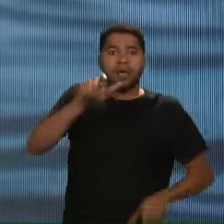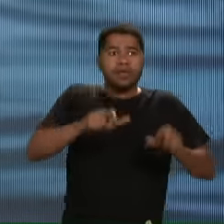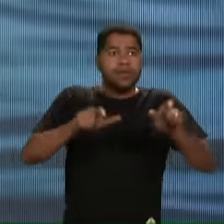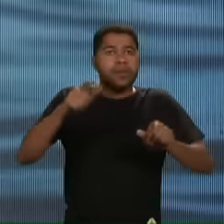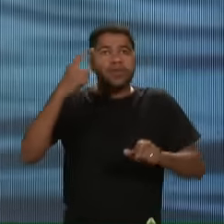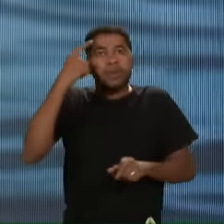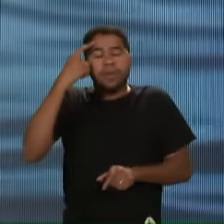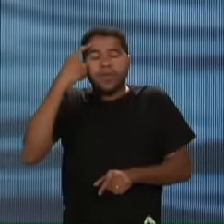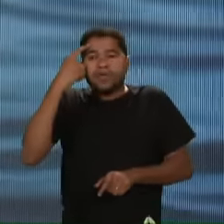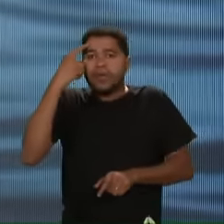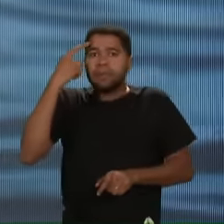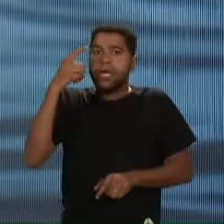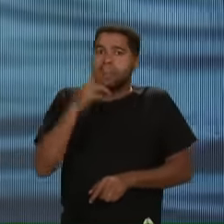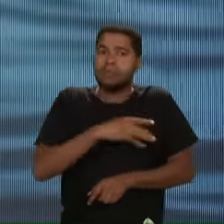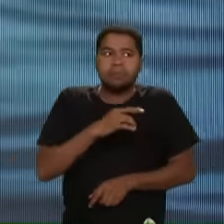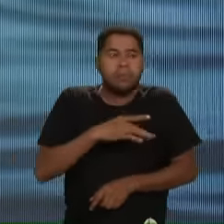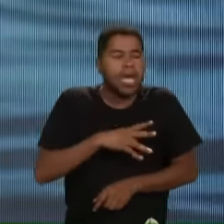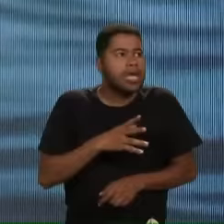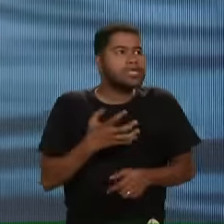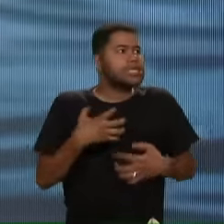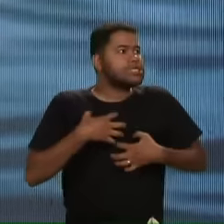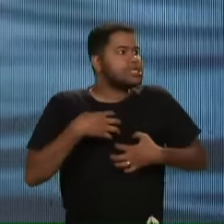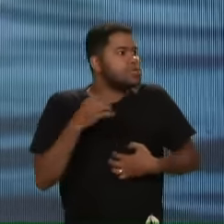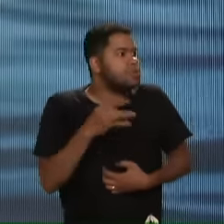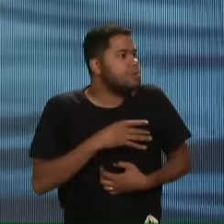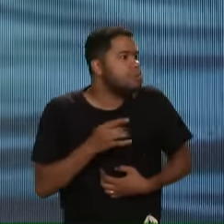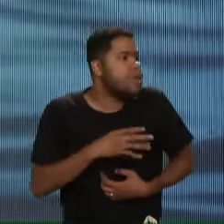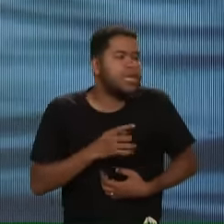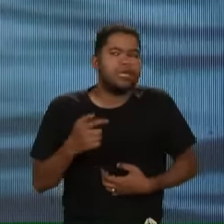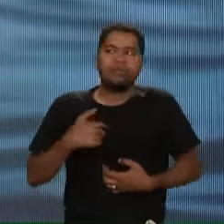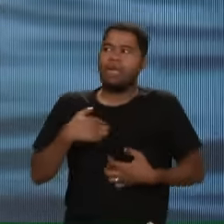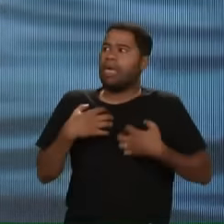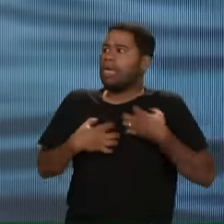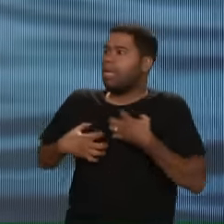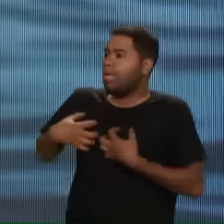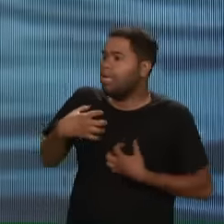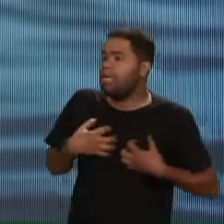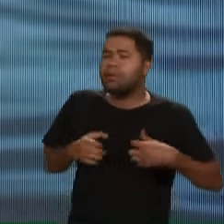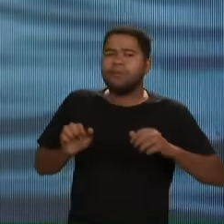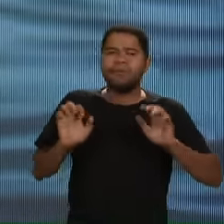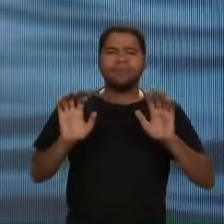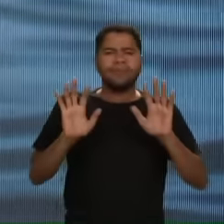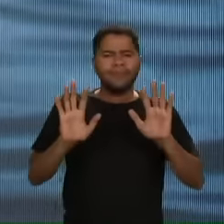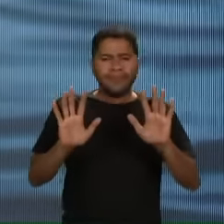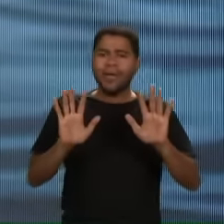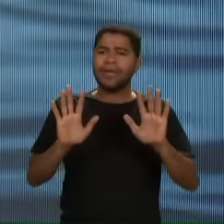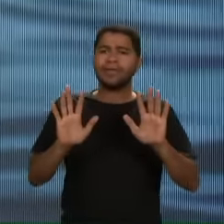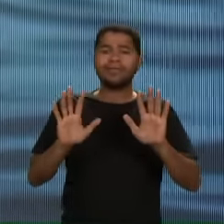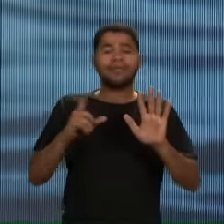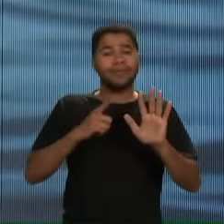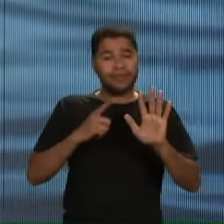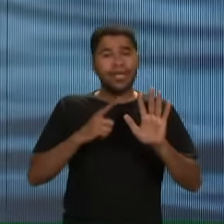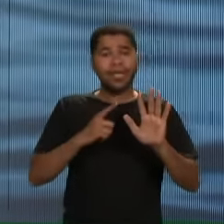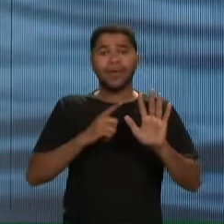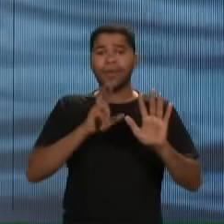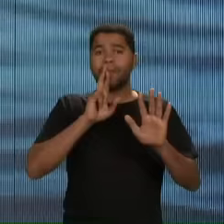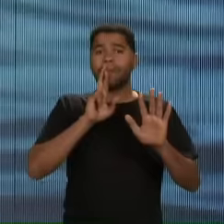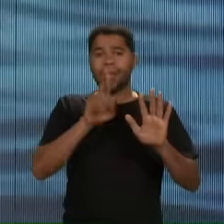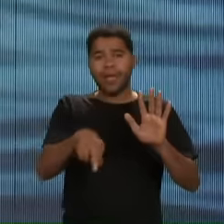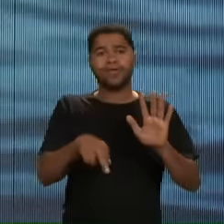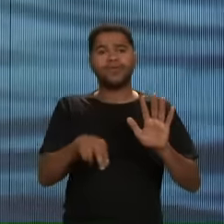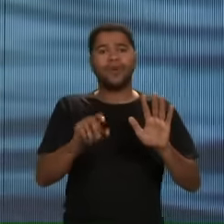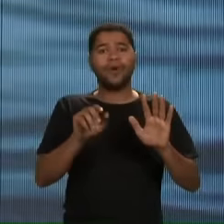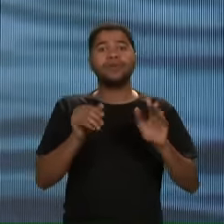pensamentos Só palavras de medo Eu sinto medo Estou com medo Mas Há um antídoto para o medo